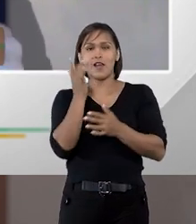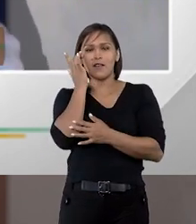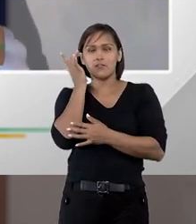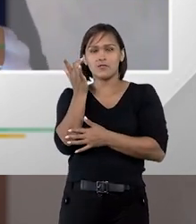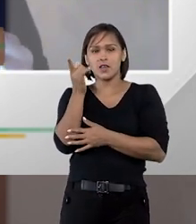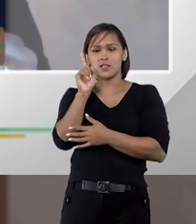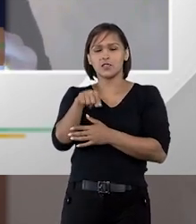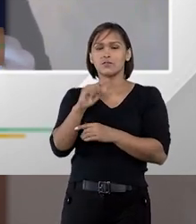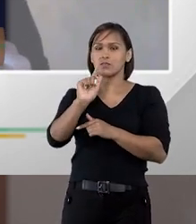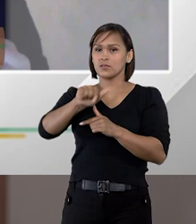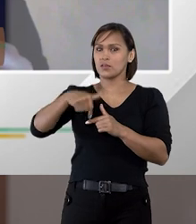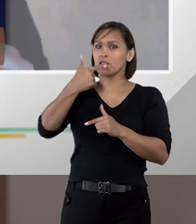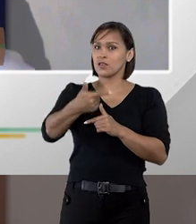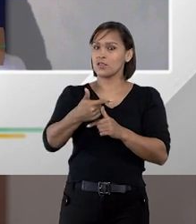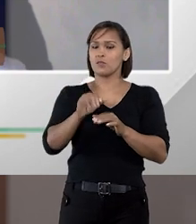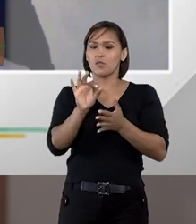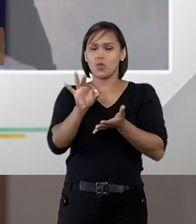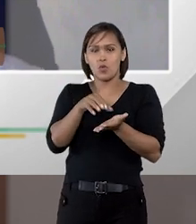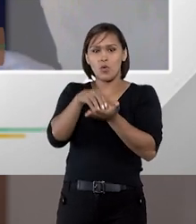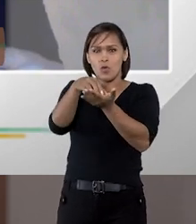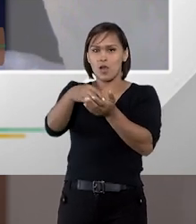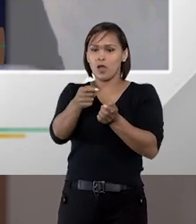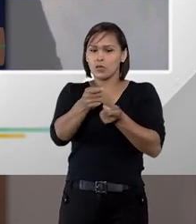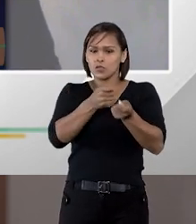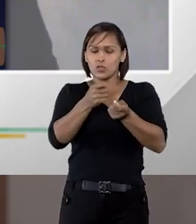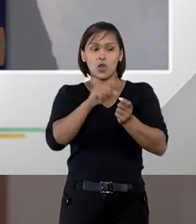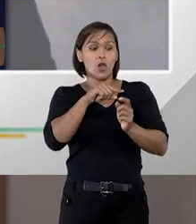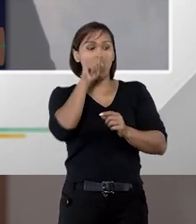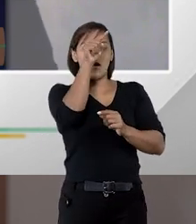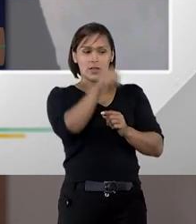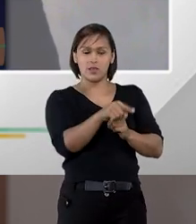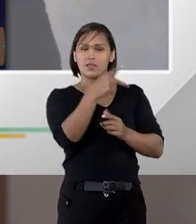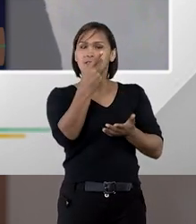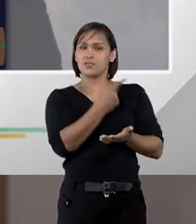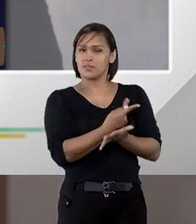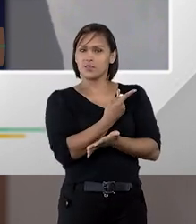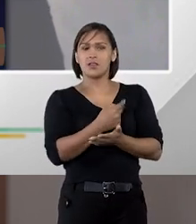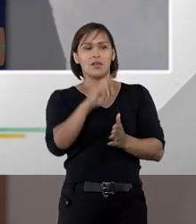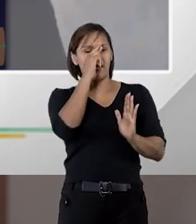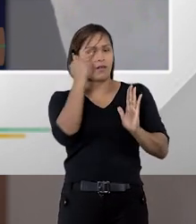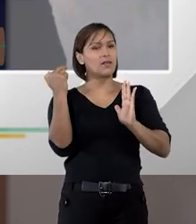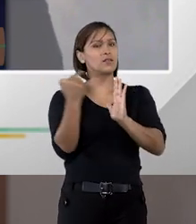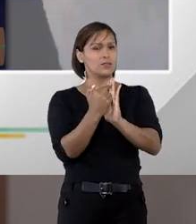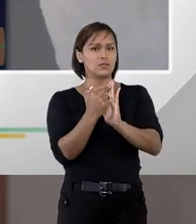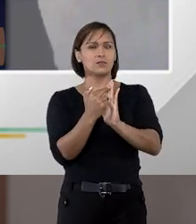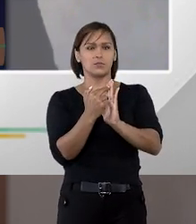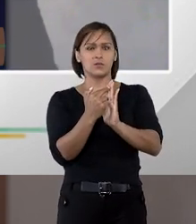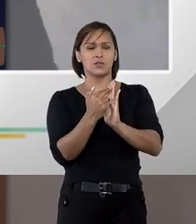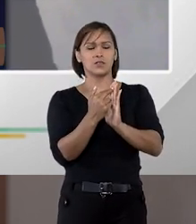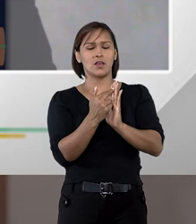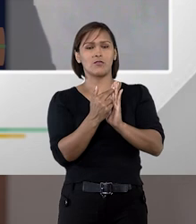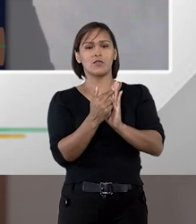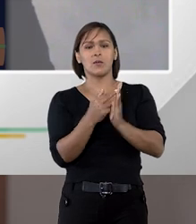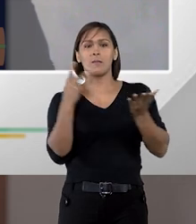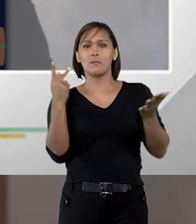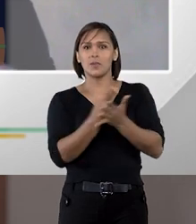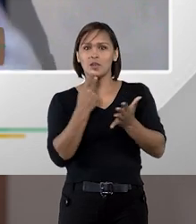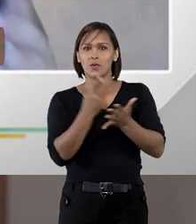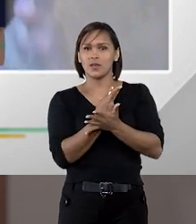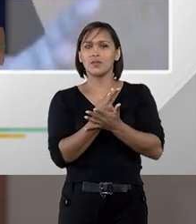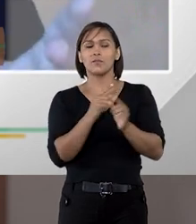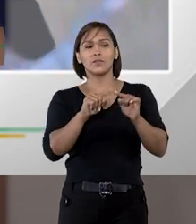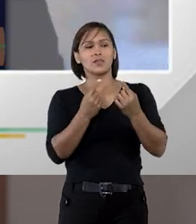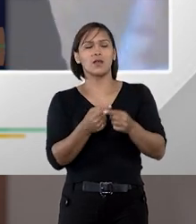fica mais fácil você, depois, órgão de controle, apontar o dedo para que ele é efetivamente responsável pelo ato ilícito.